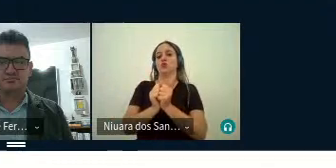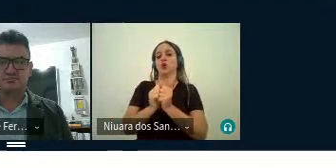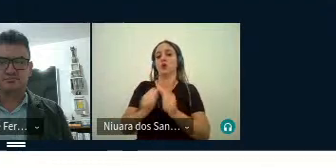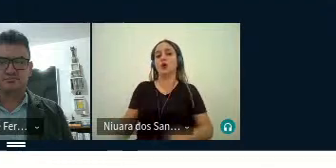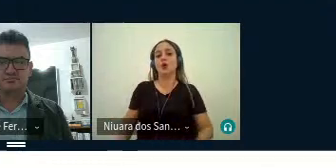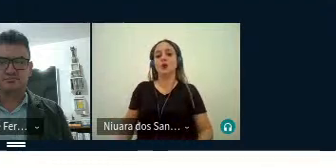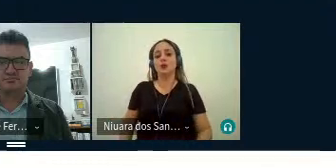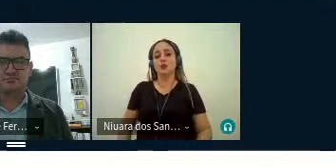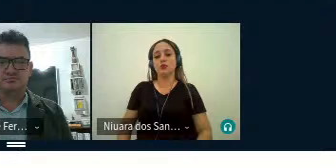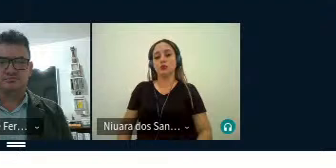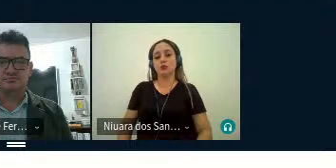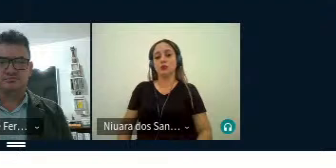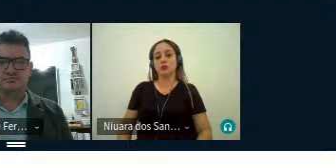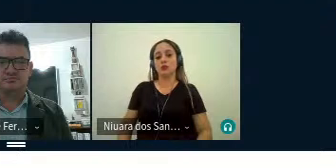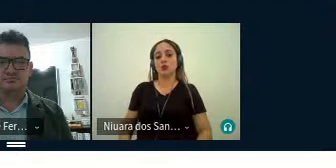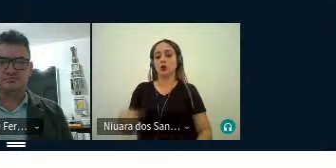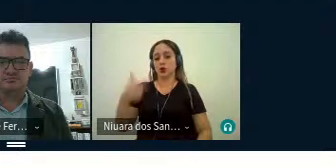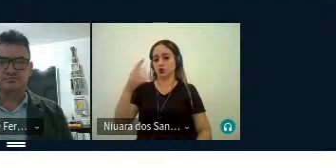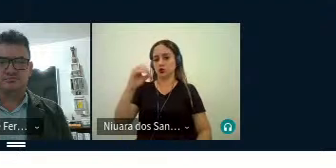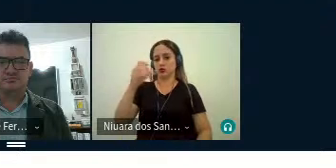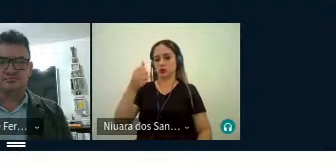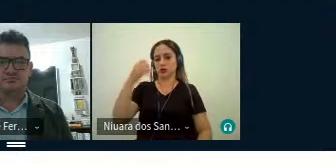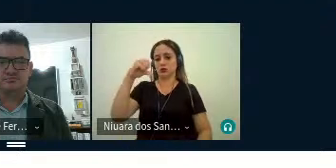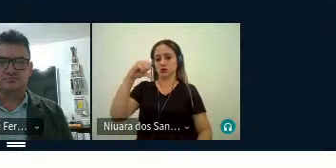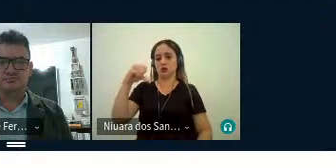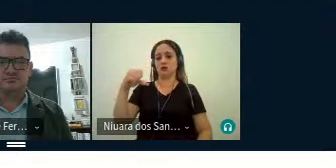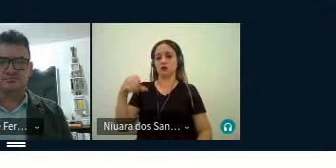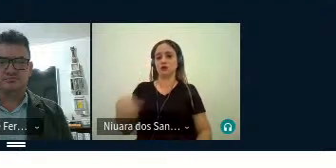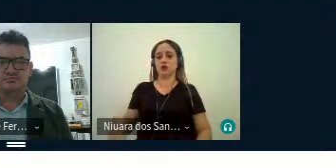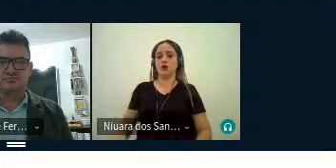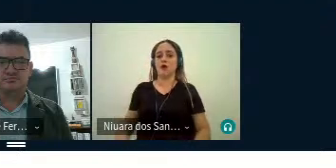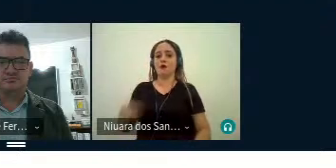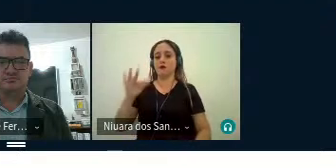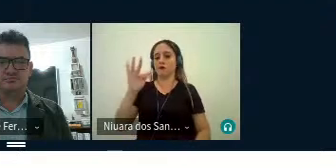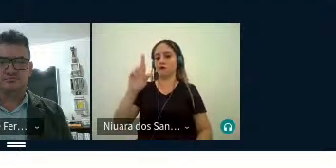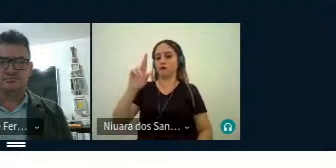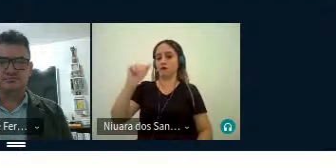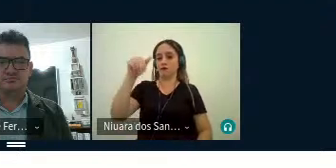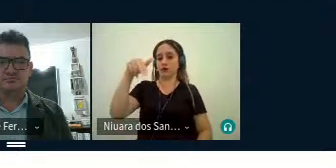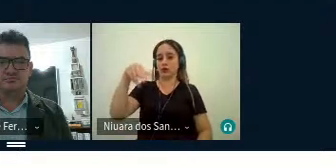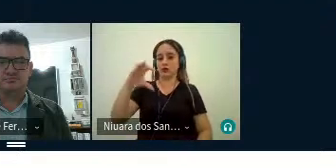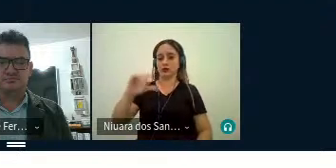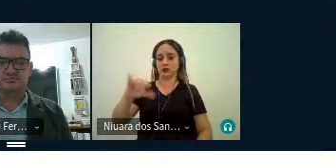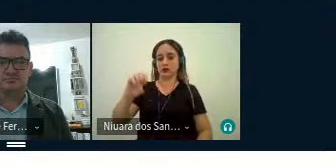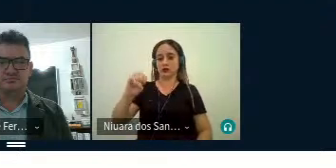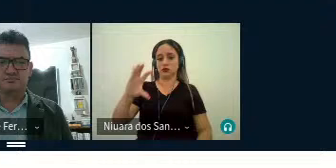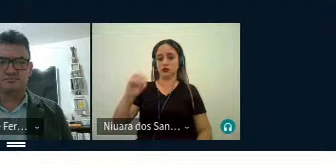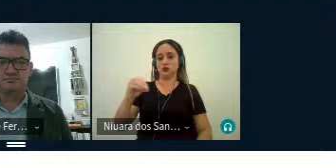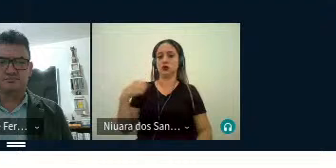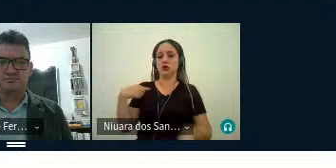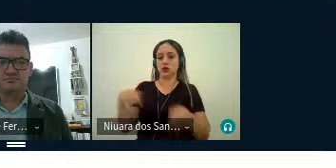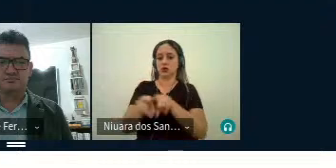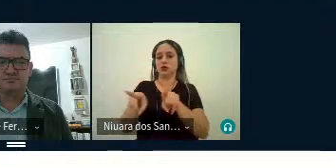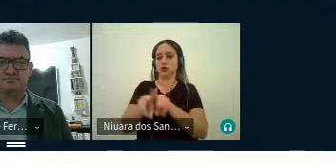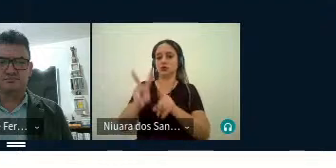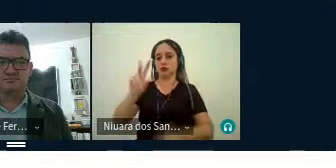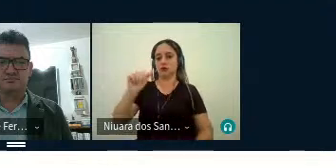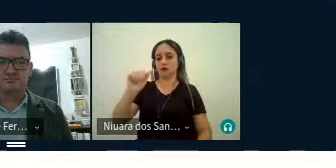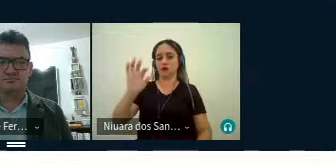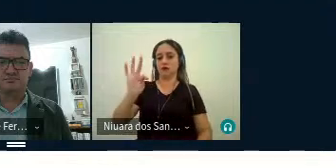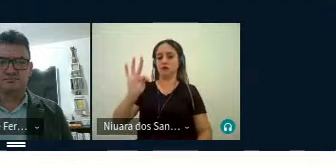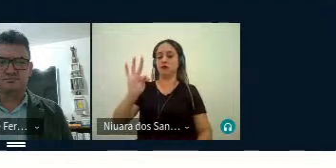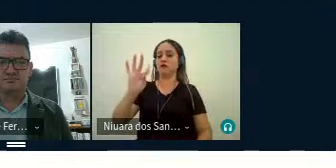na contemporaneidade, em 2019. Com Francisco Alves Gomes, Norival Bottos e Walter Guarnier,